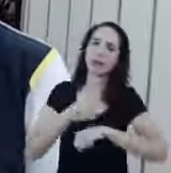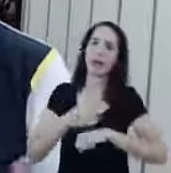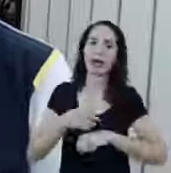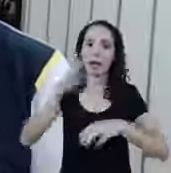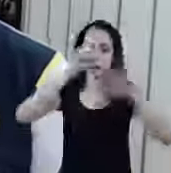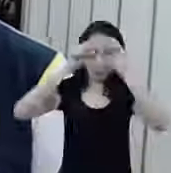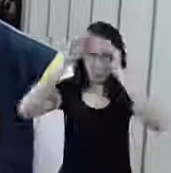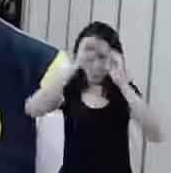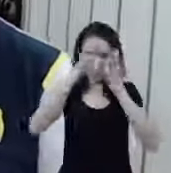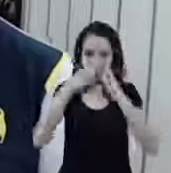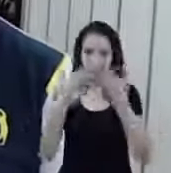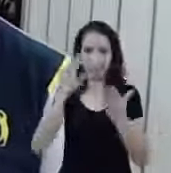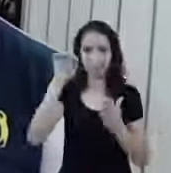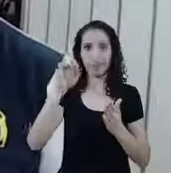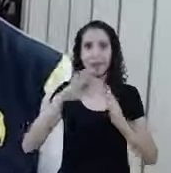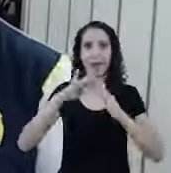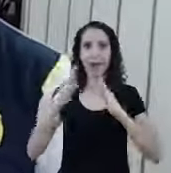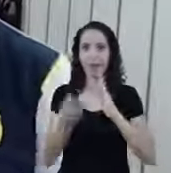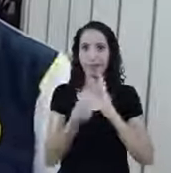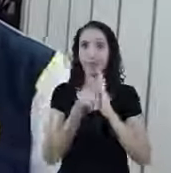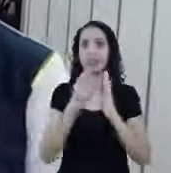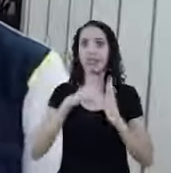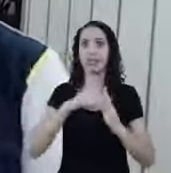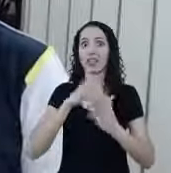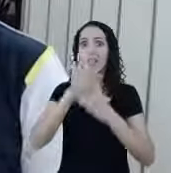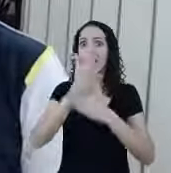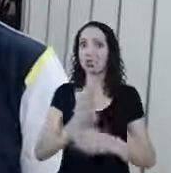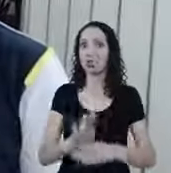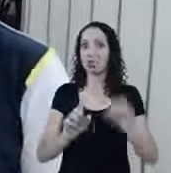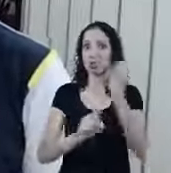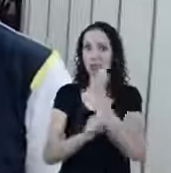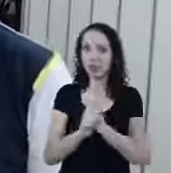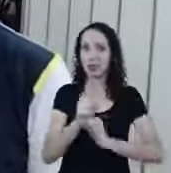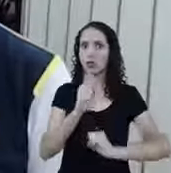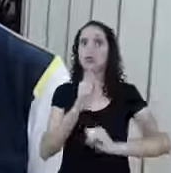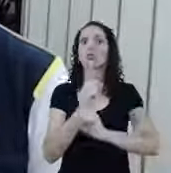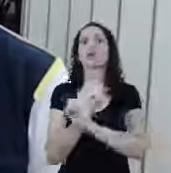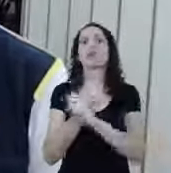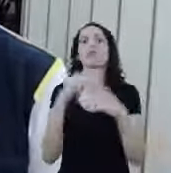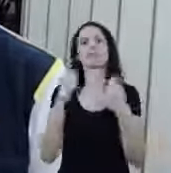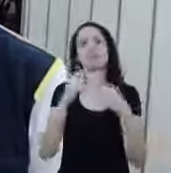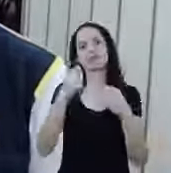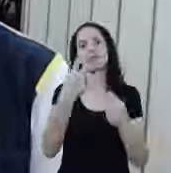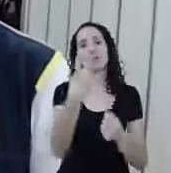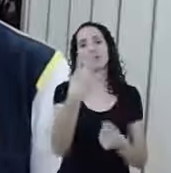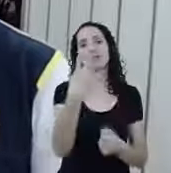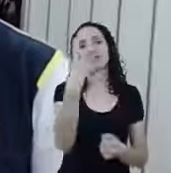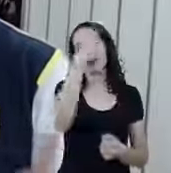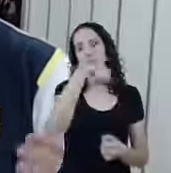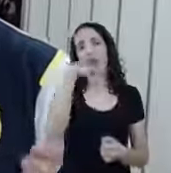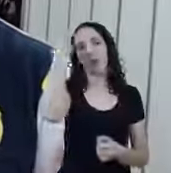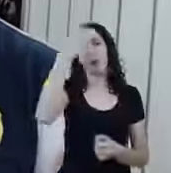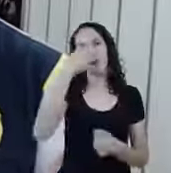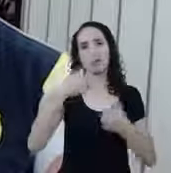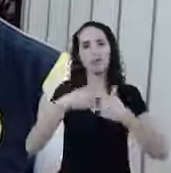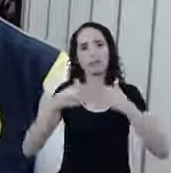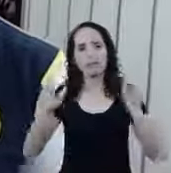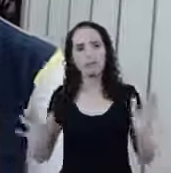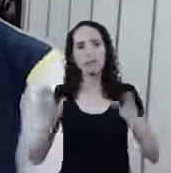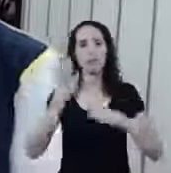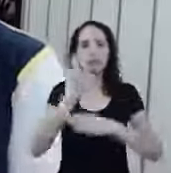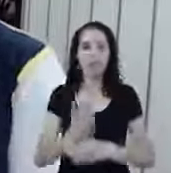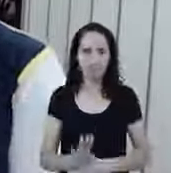A igreja Ela tem um trabalho Assistencial e social Que tem que estar aberta 24 horas Então não é porque